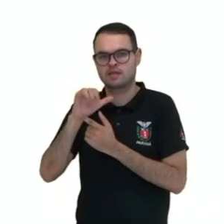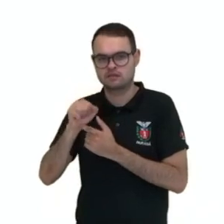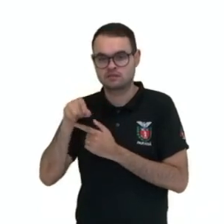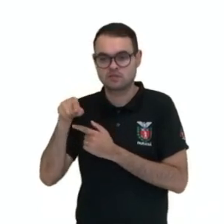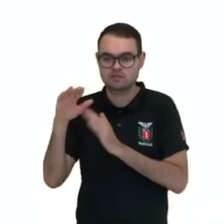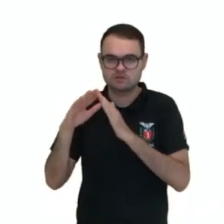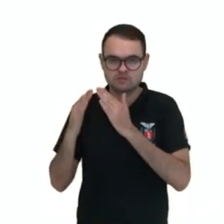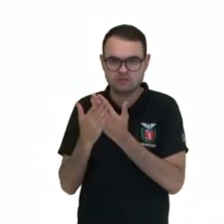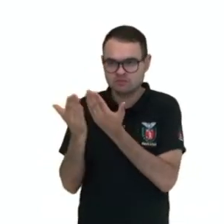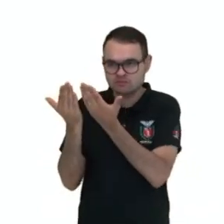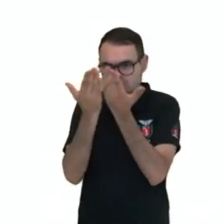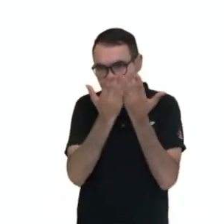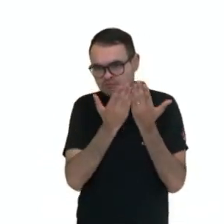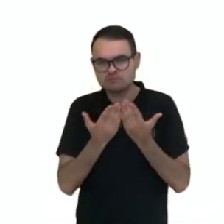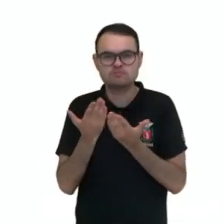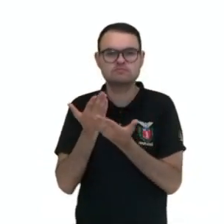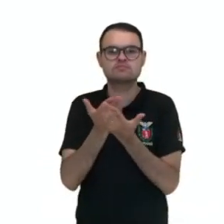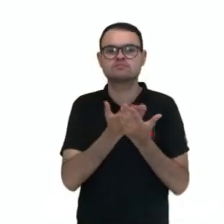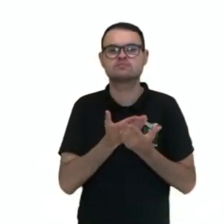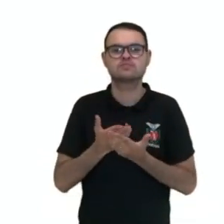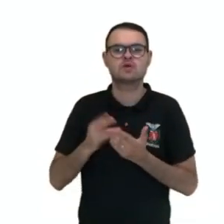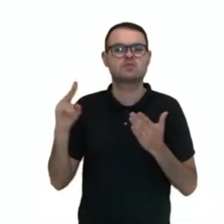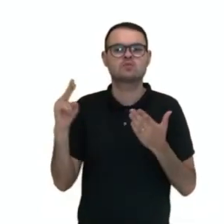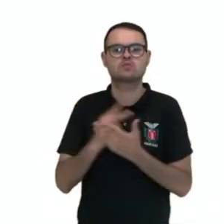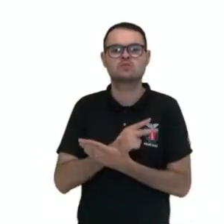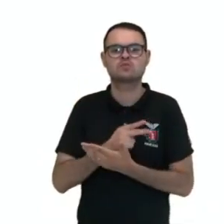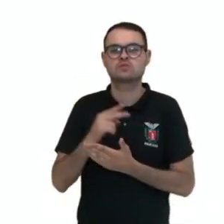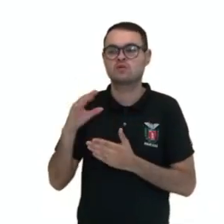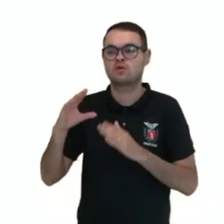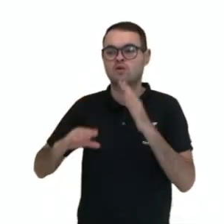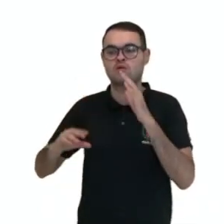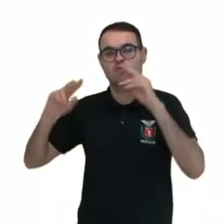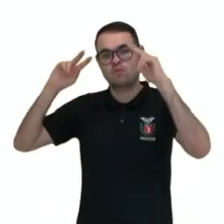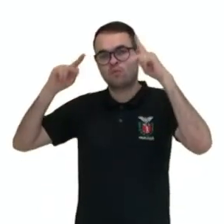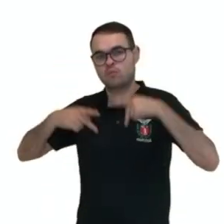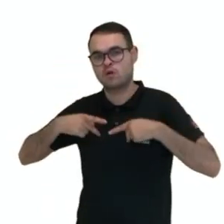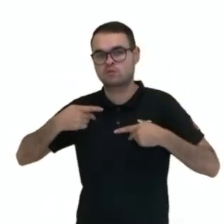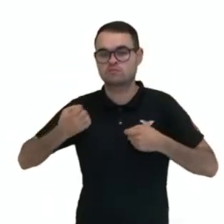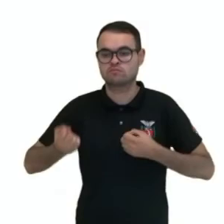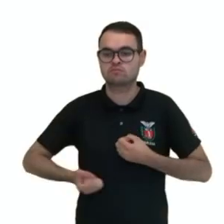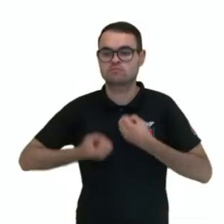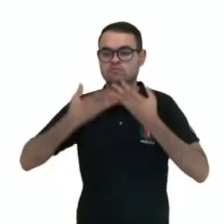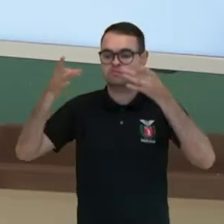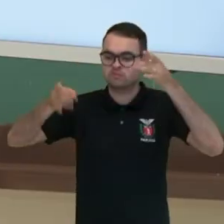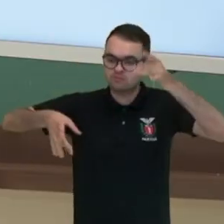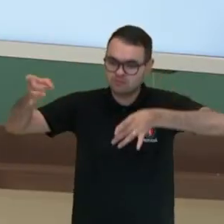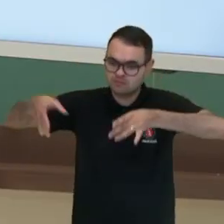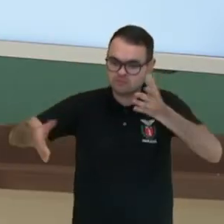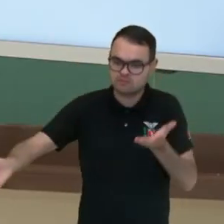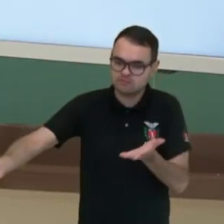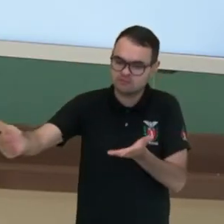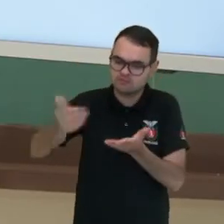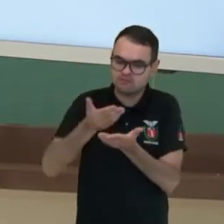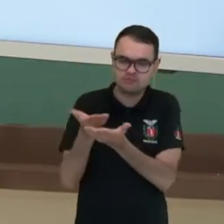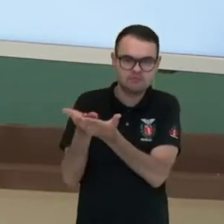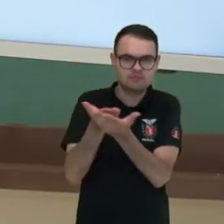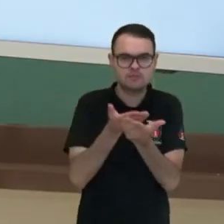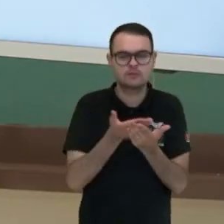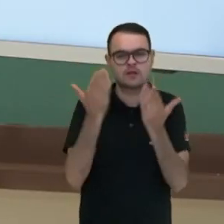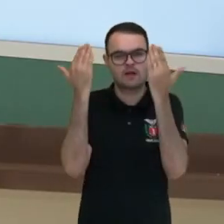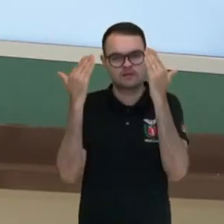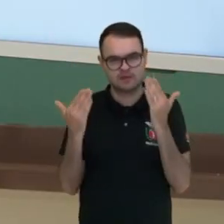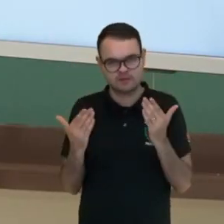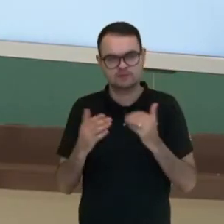escola dos análises, toda ação humana que produz a vestígio é digna de análise. Isso permite